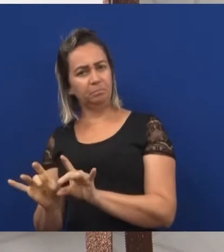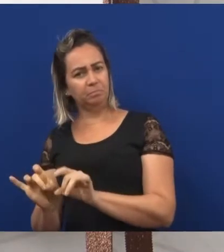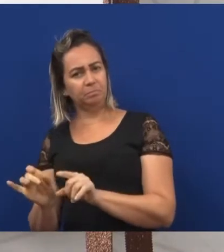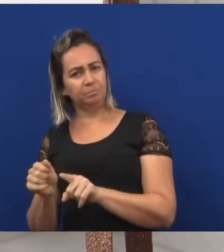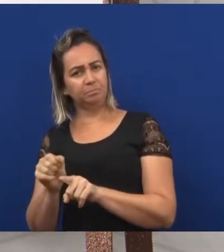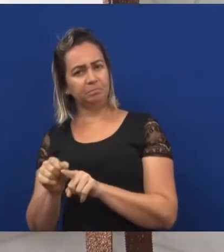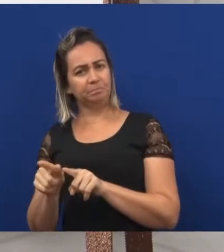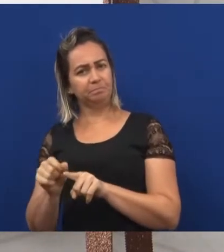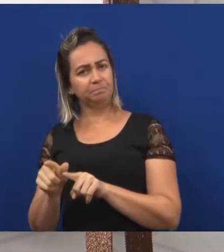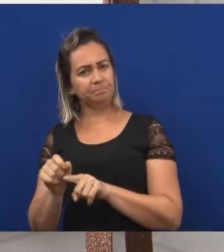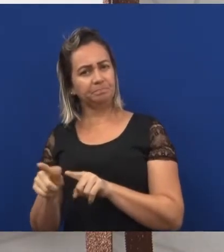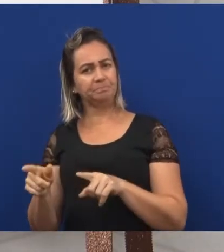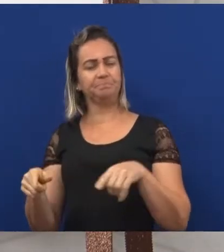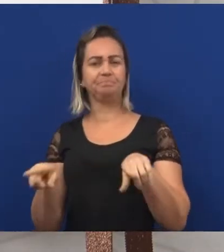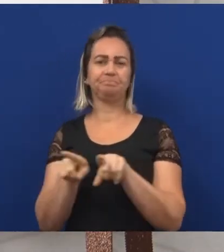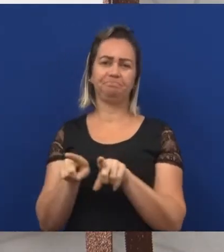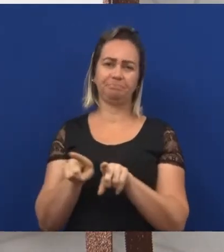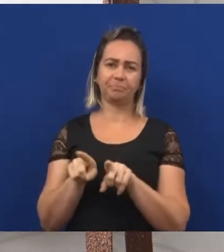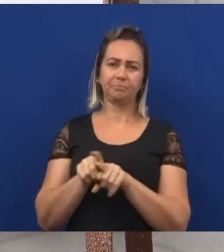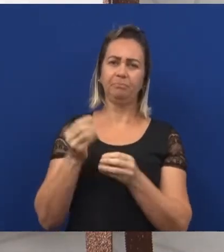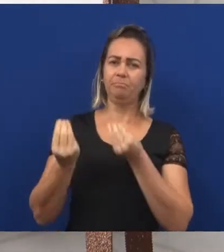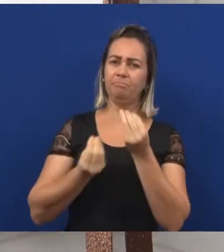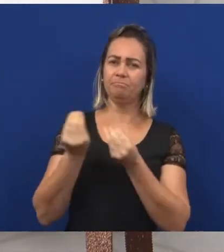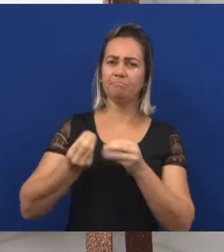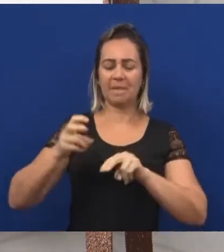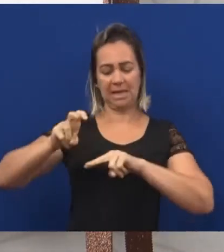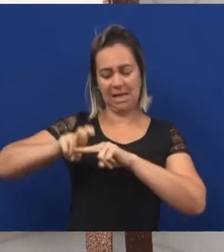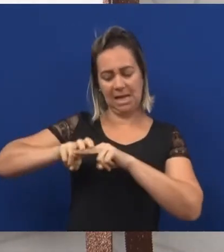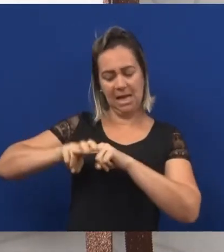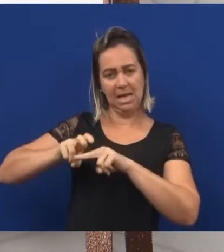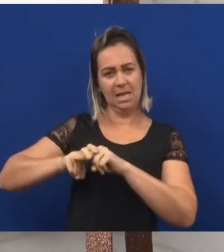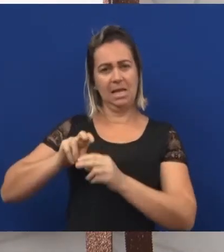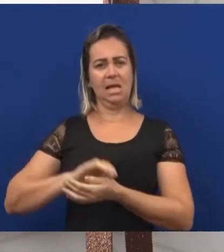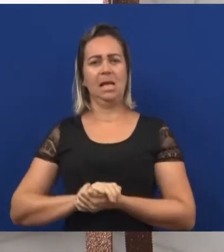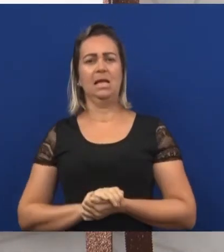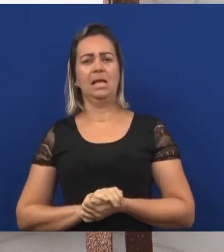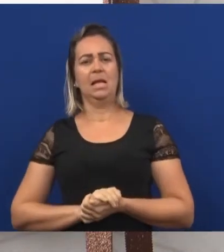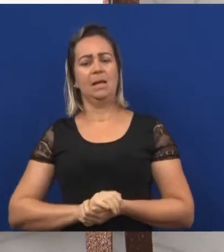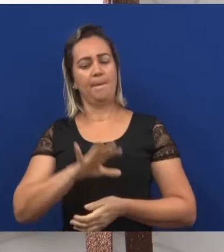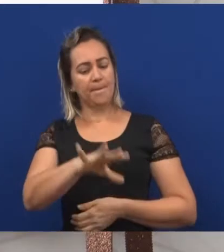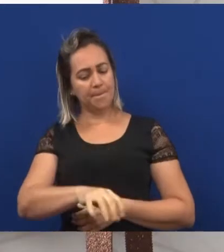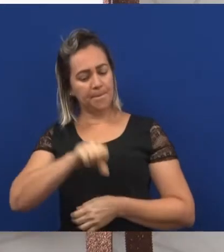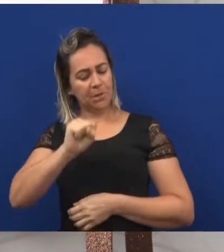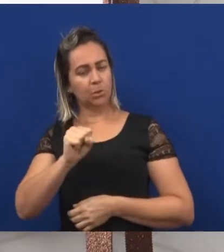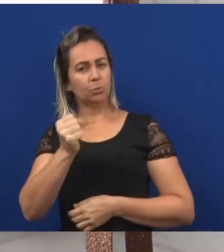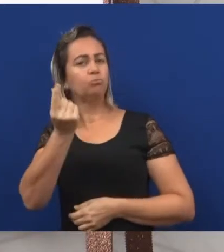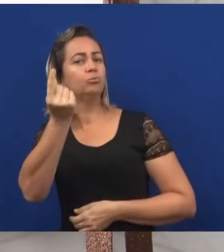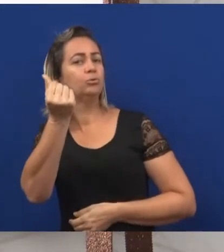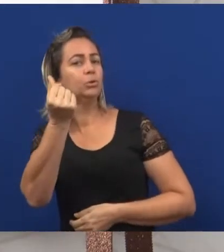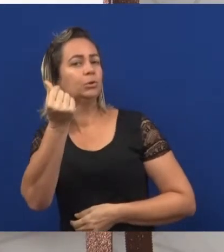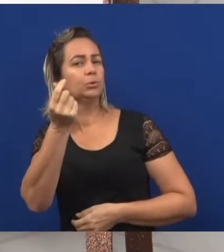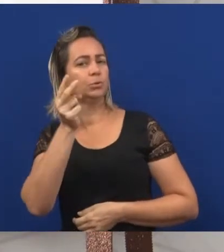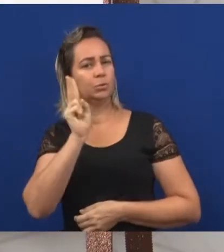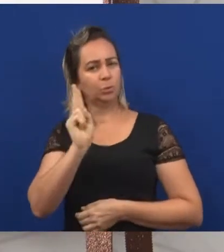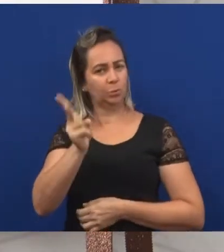Então, ele pegou várias notas. Ele tinha uma nota de R$2,00. Tinha uma de